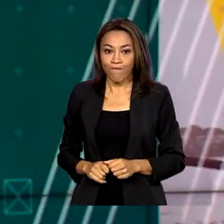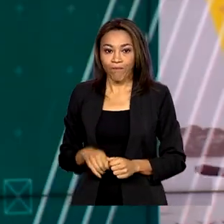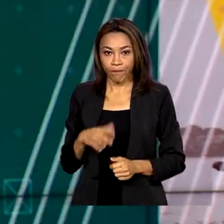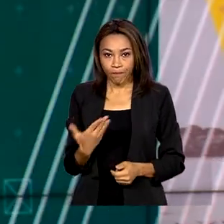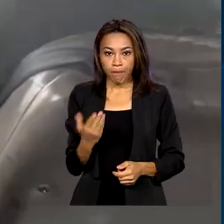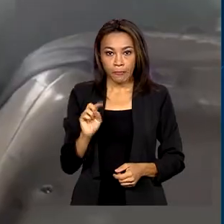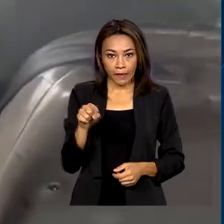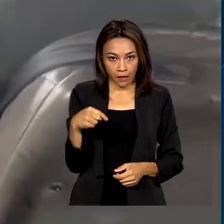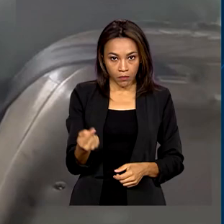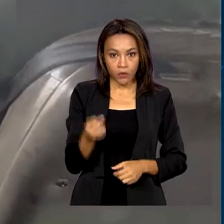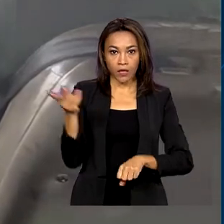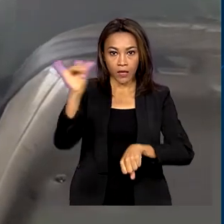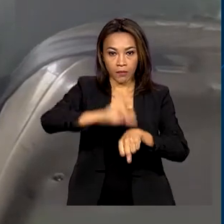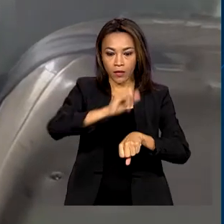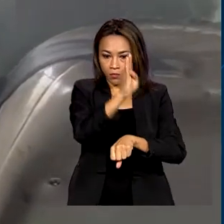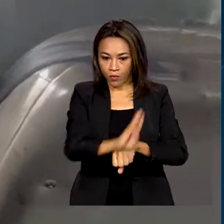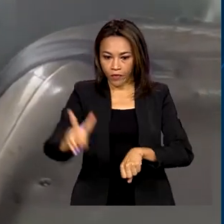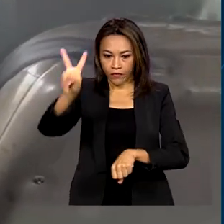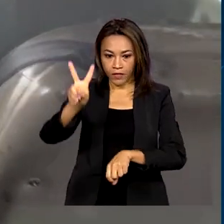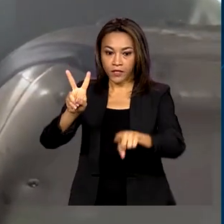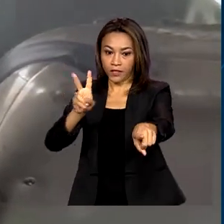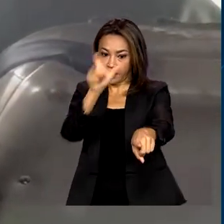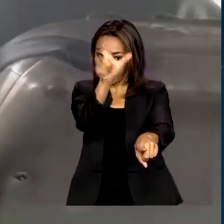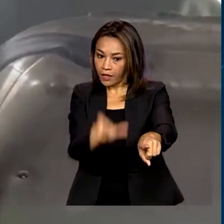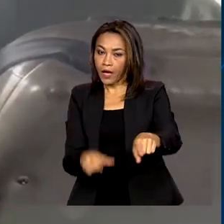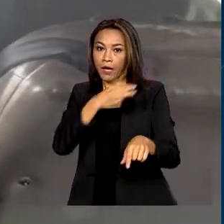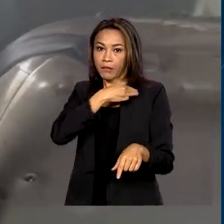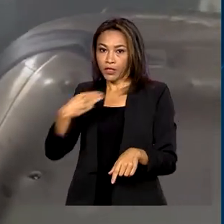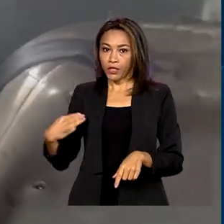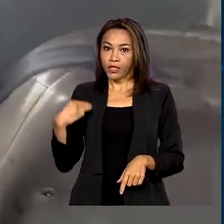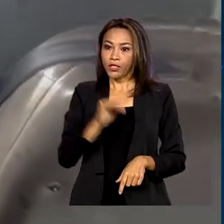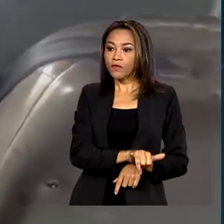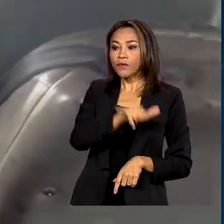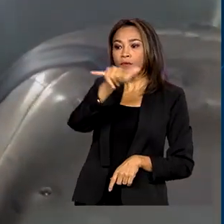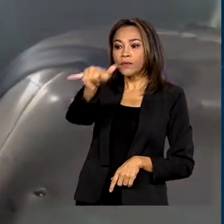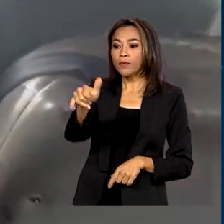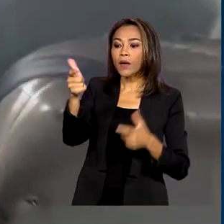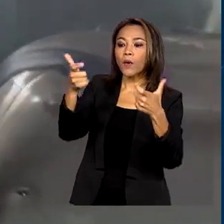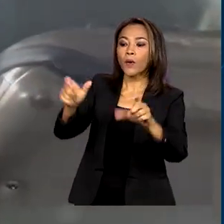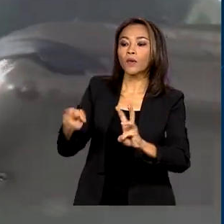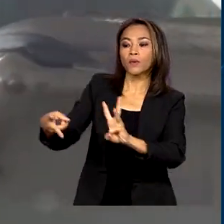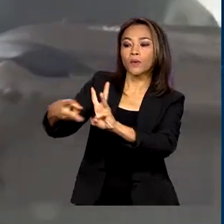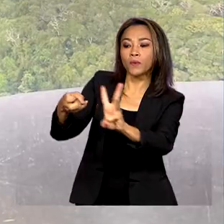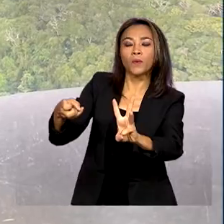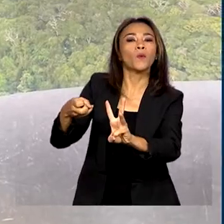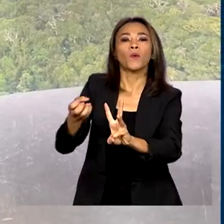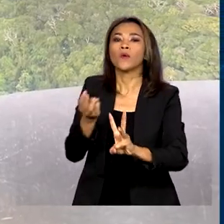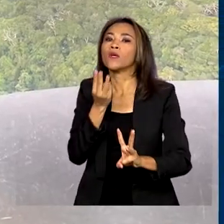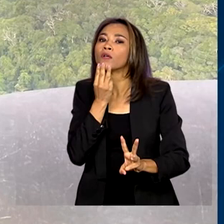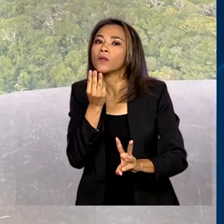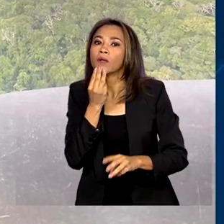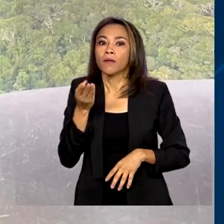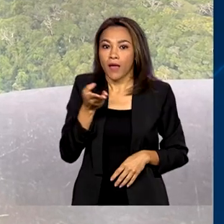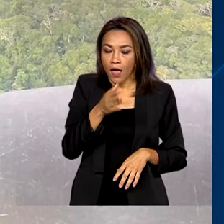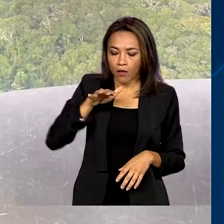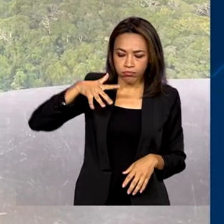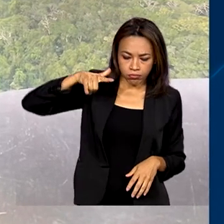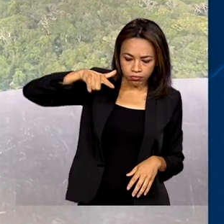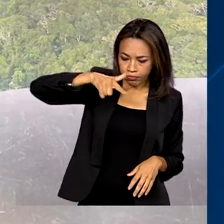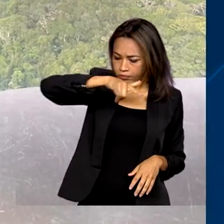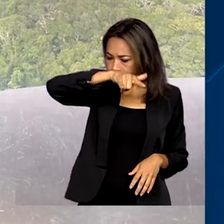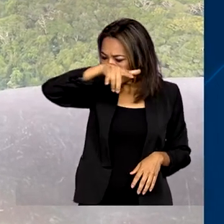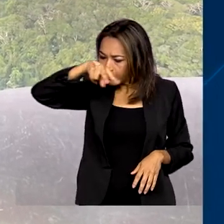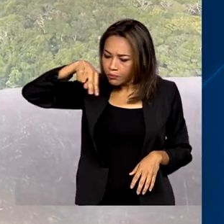depois de boa vista, a ministra Sônia Guajajara seguiu para Surucucu, território Yanomami. Ela sobrevoou a região